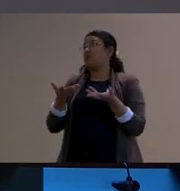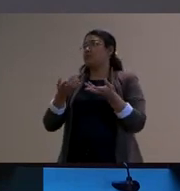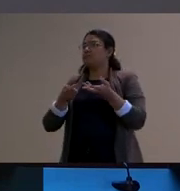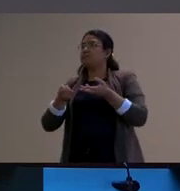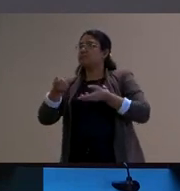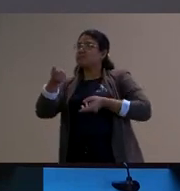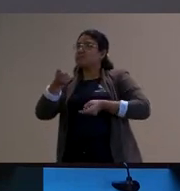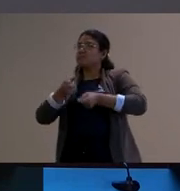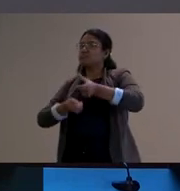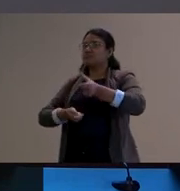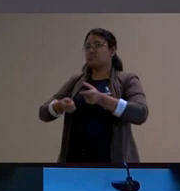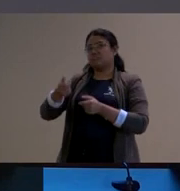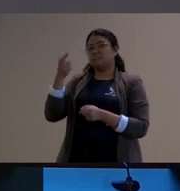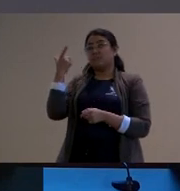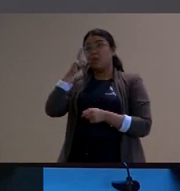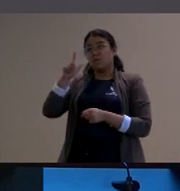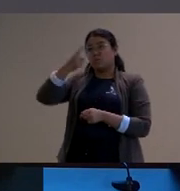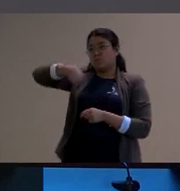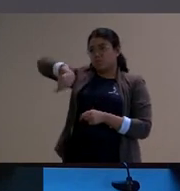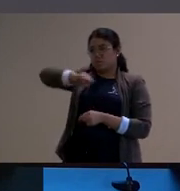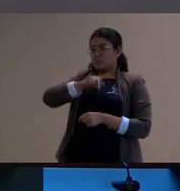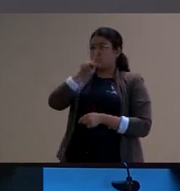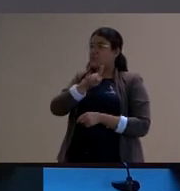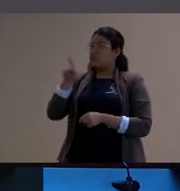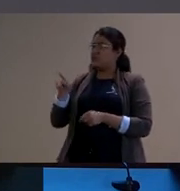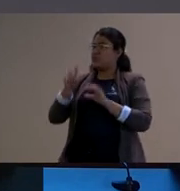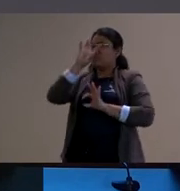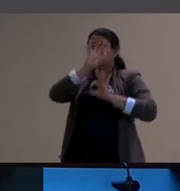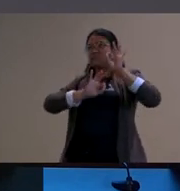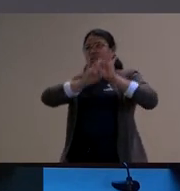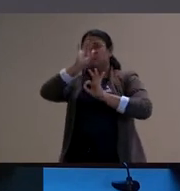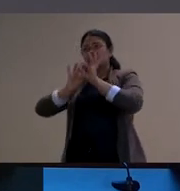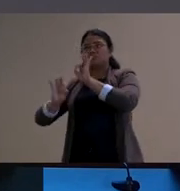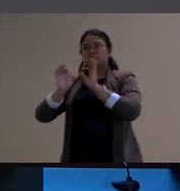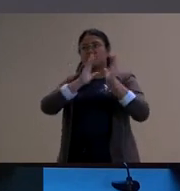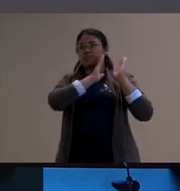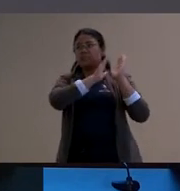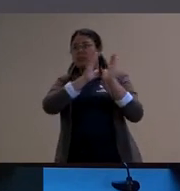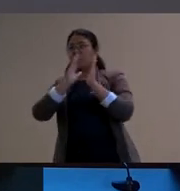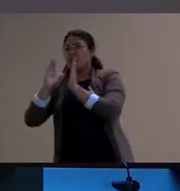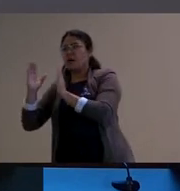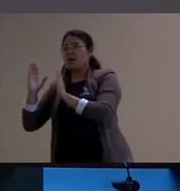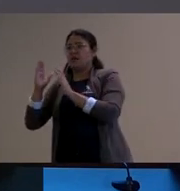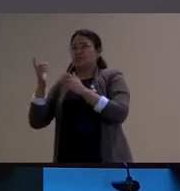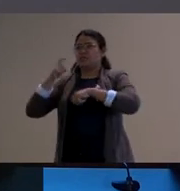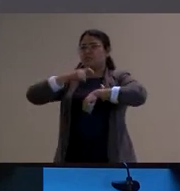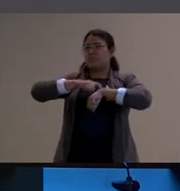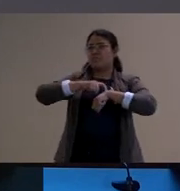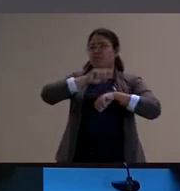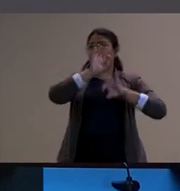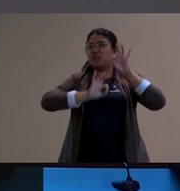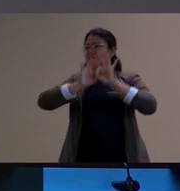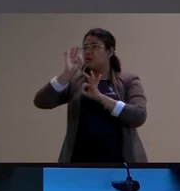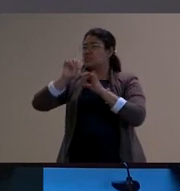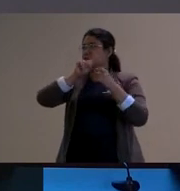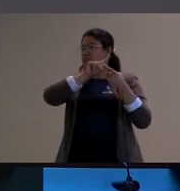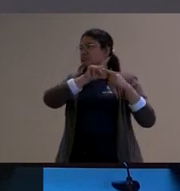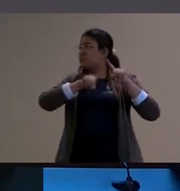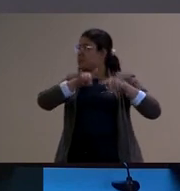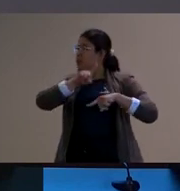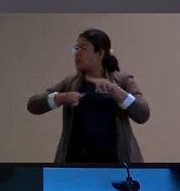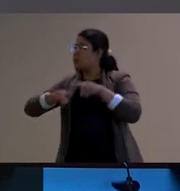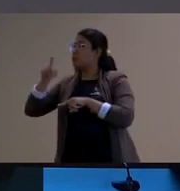para a gente como docente fazer essa organização também desses espaços tempos e materialidades para que a criança